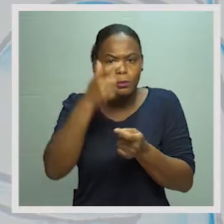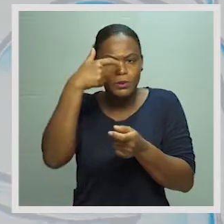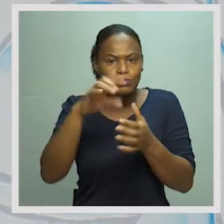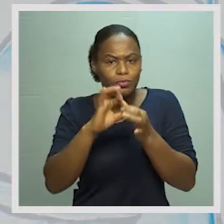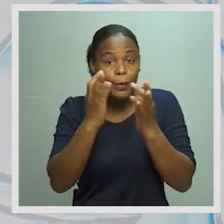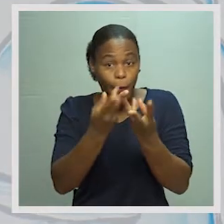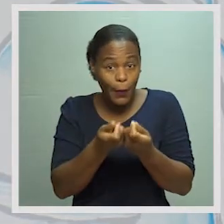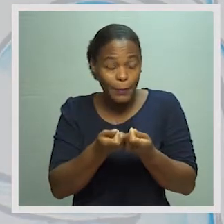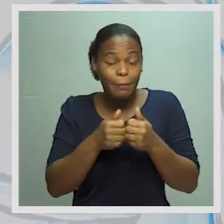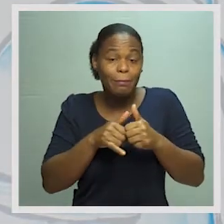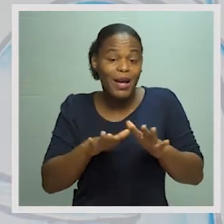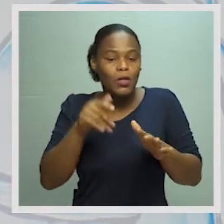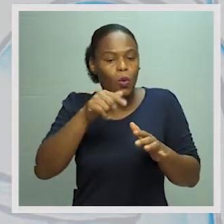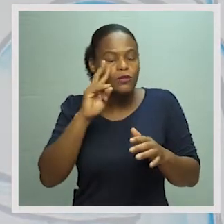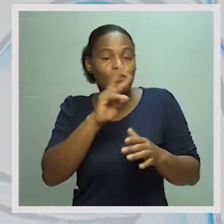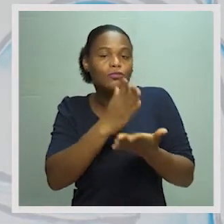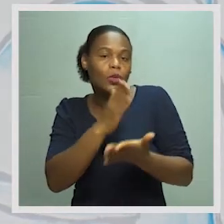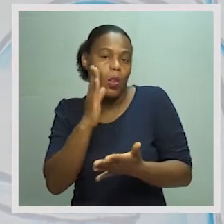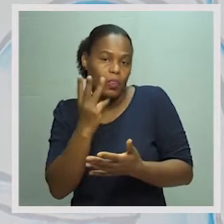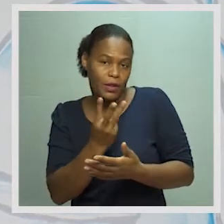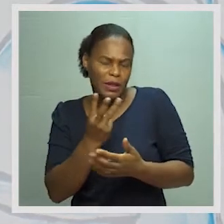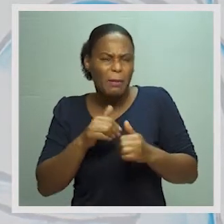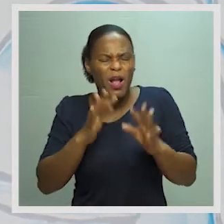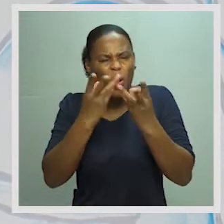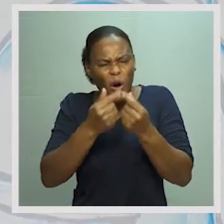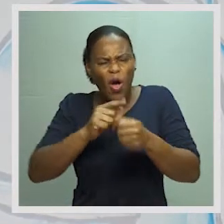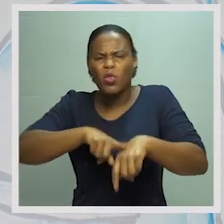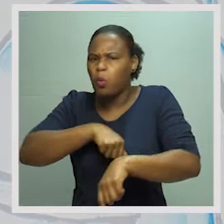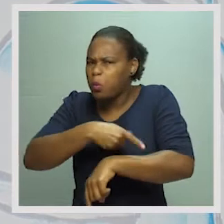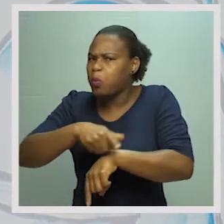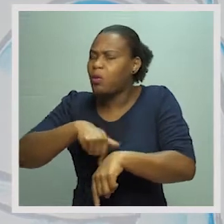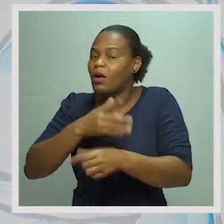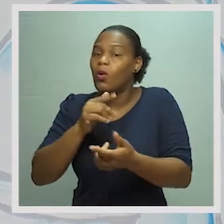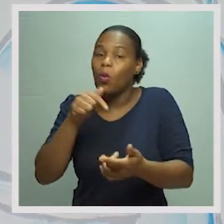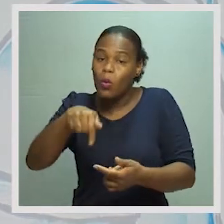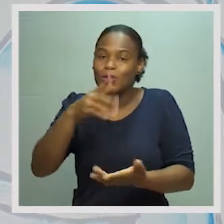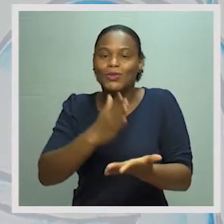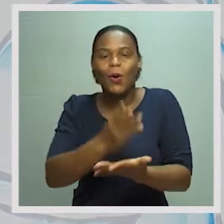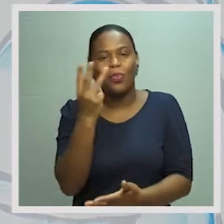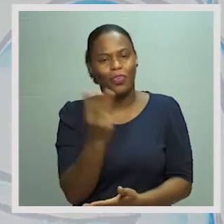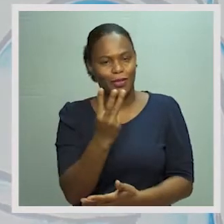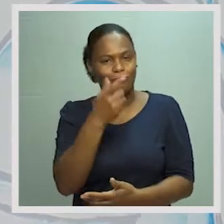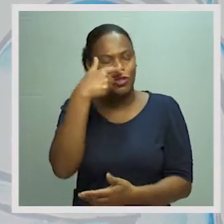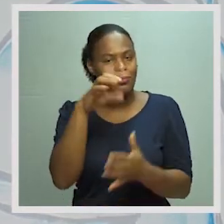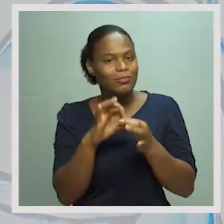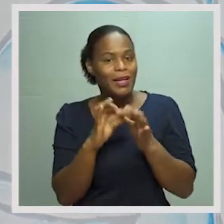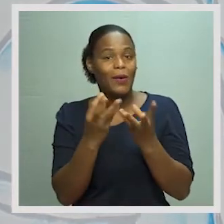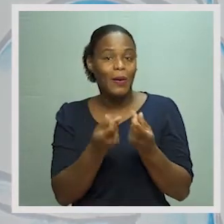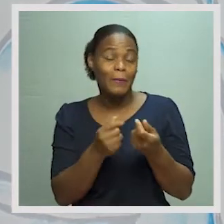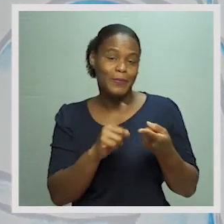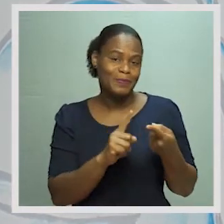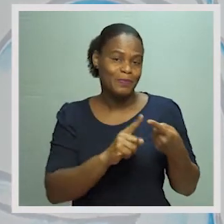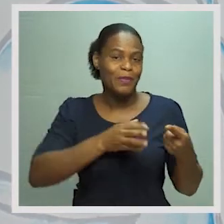Mas, para fazer conta de todos os agentes econômicos, leva muito tempo. Por isso, vamos fazer só com três agentes econômicos. Que, neste caso,